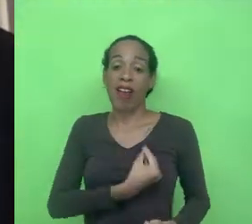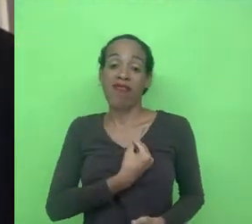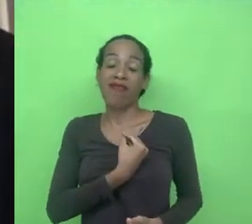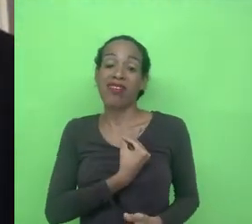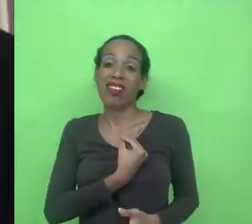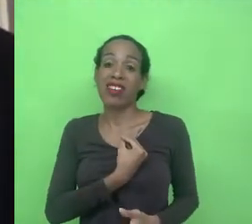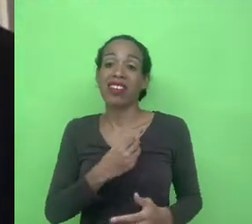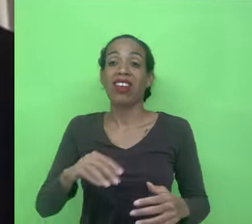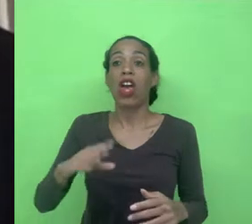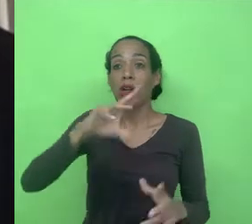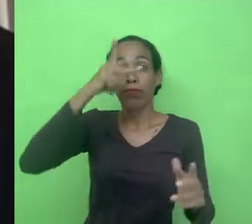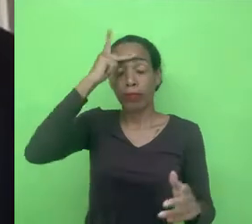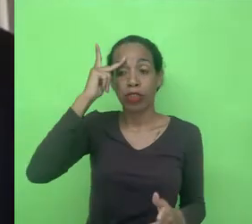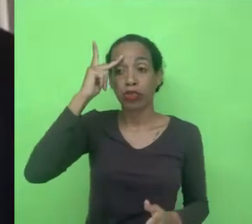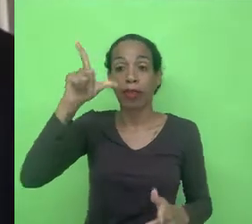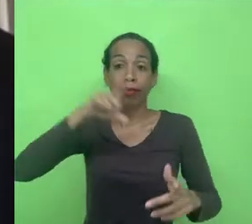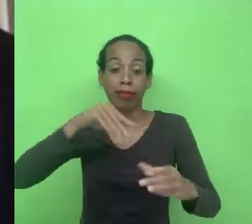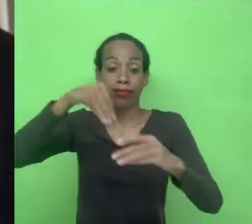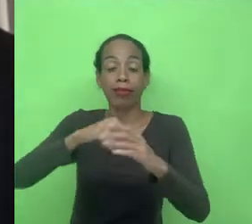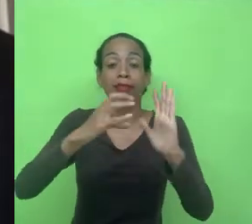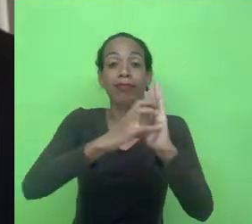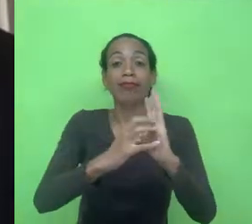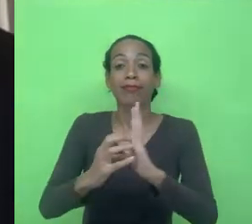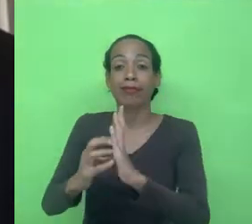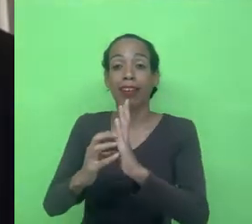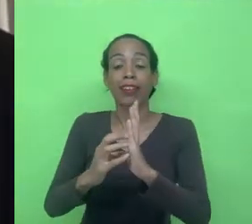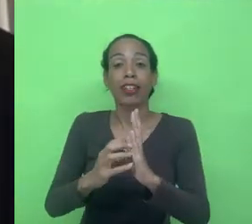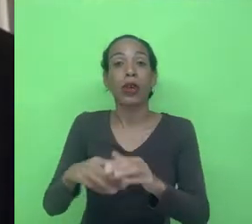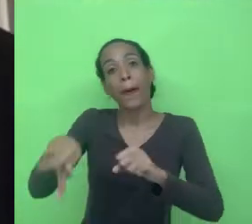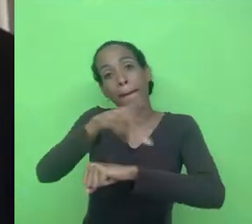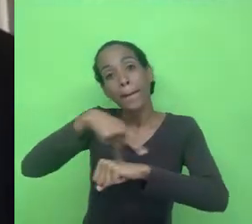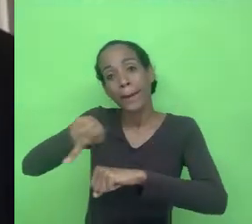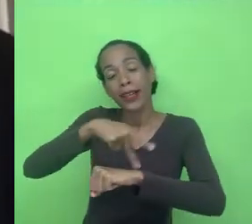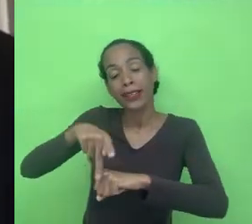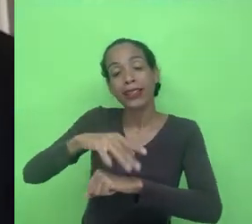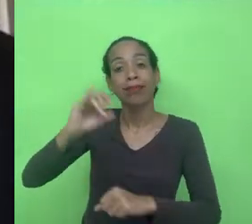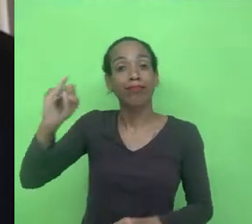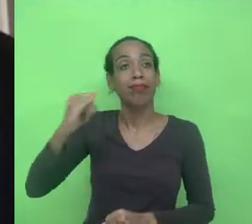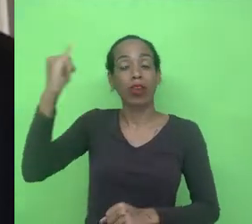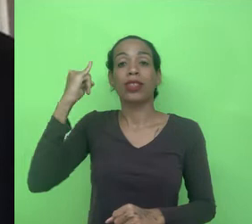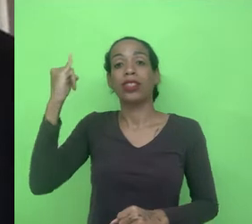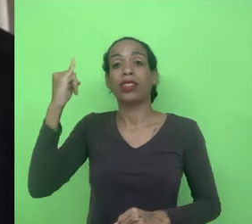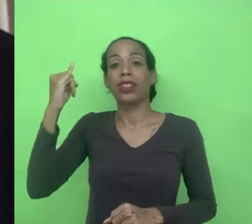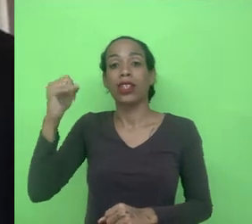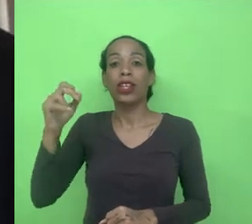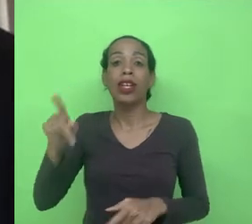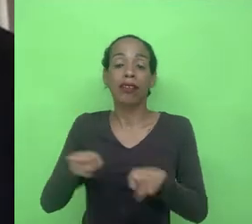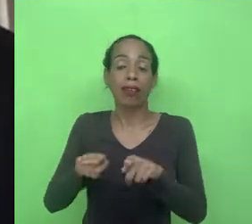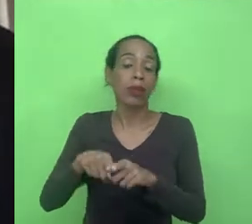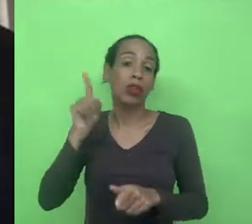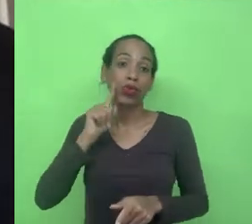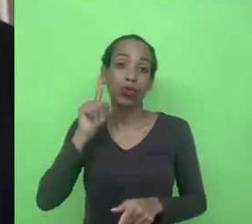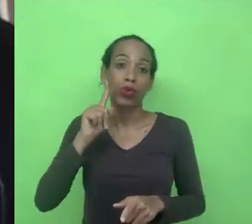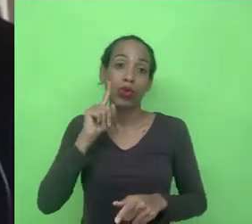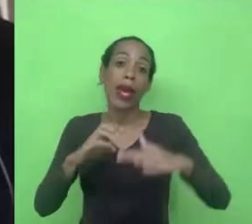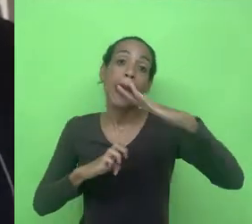de dados que tem o fluxo dos países, principalmente dos países subdesenvolvidos, para os Estados Unidos e algumas empresas da